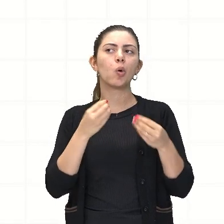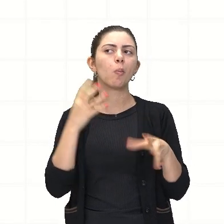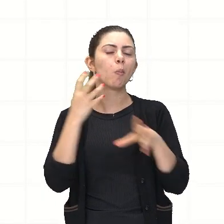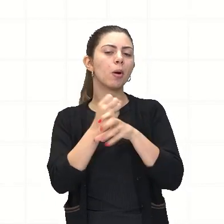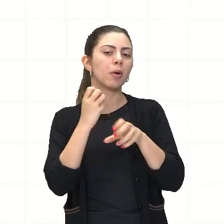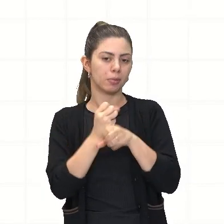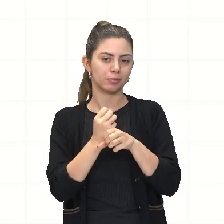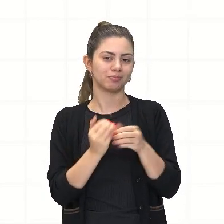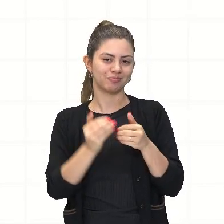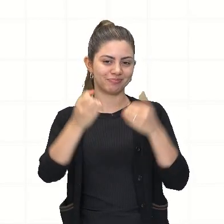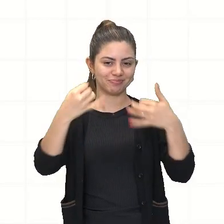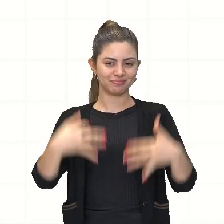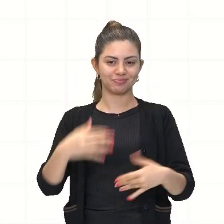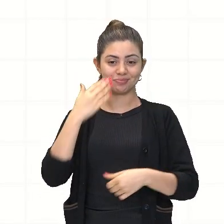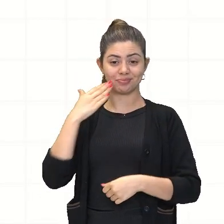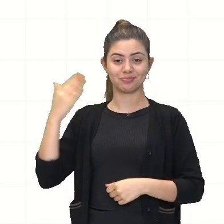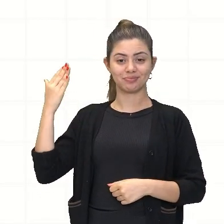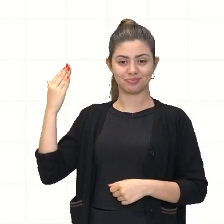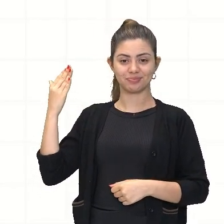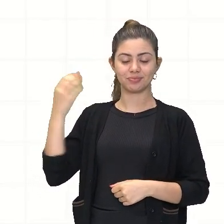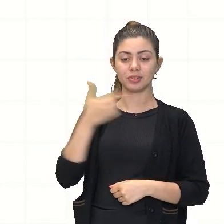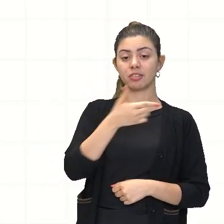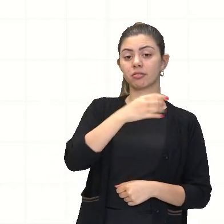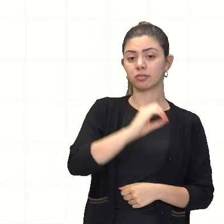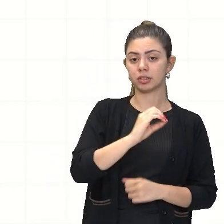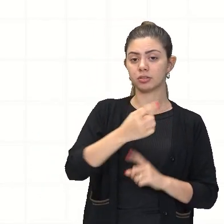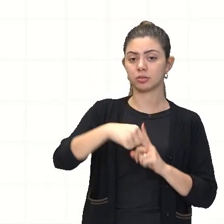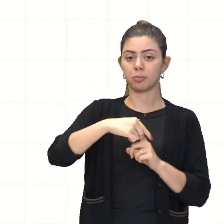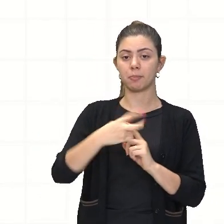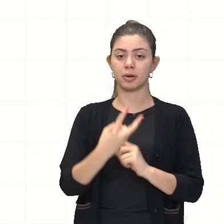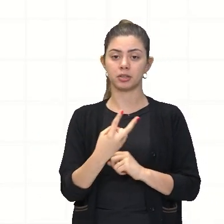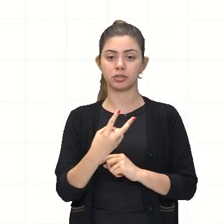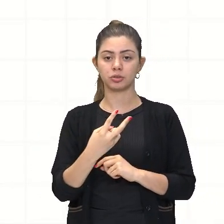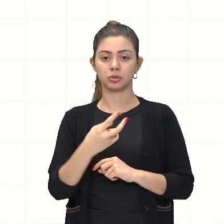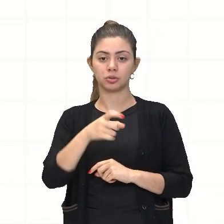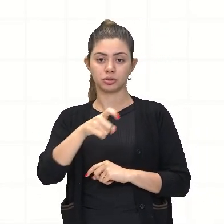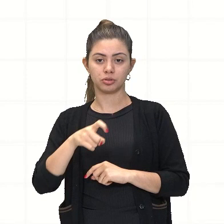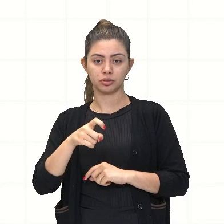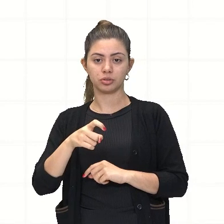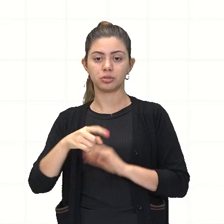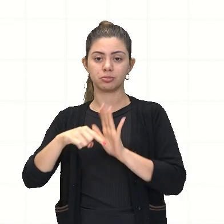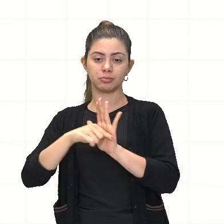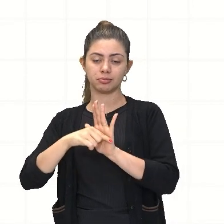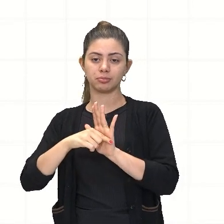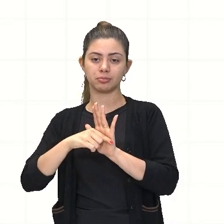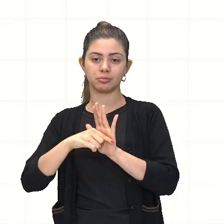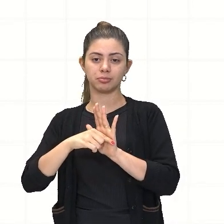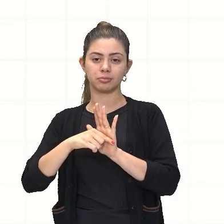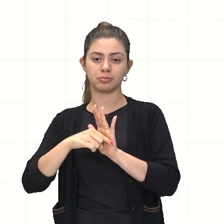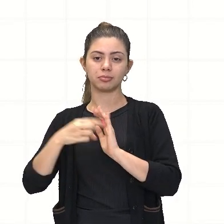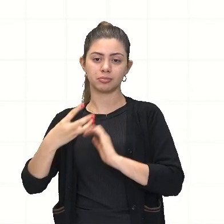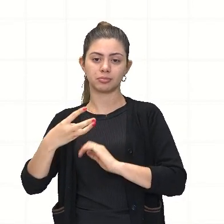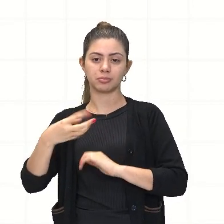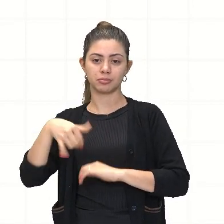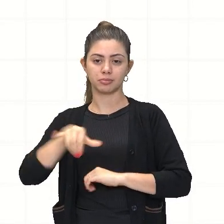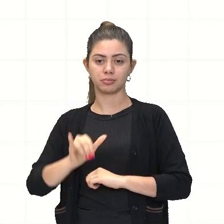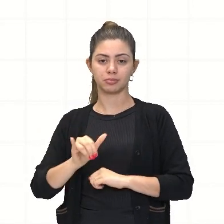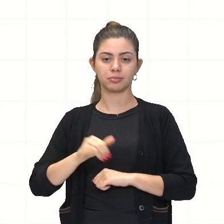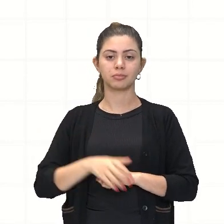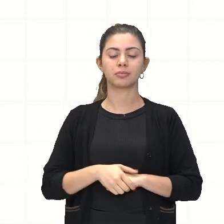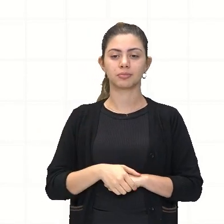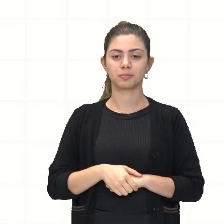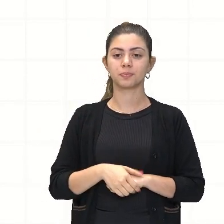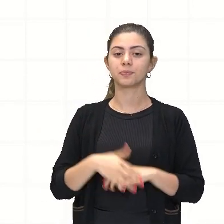Vamos resolver a expressão, ó. 20 mais 3x menos 3y. Bem,